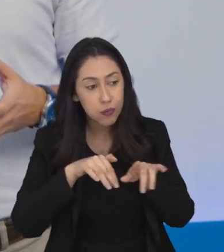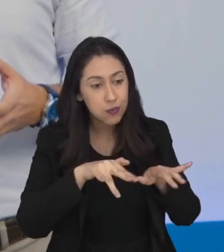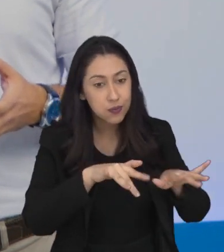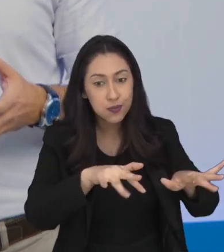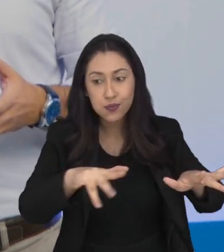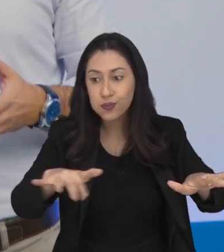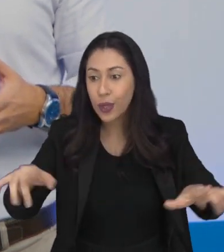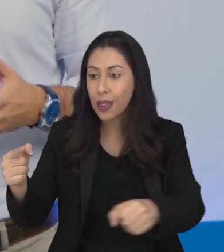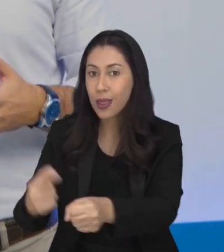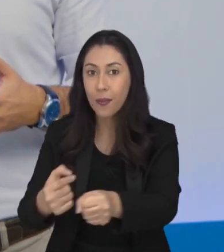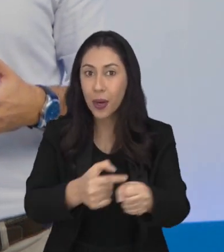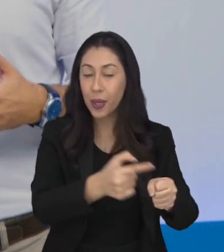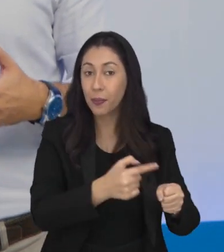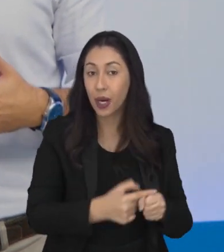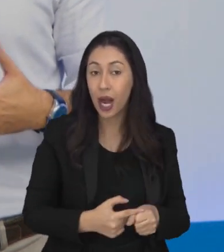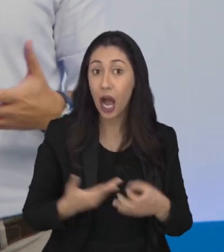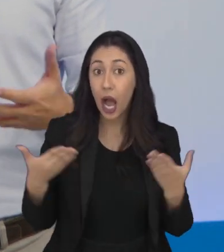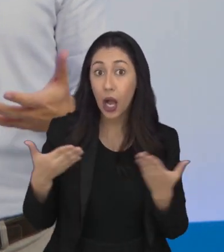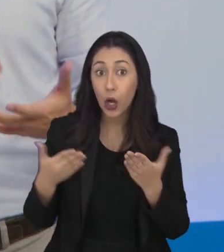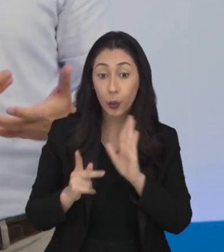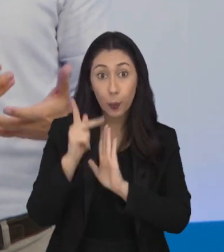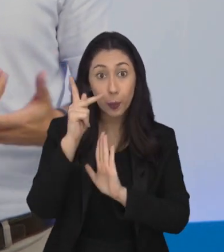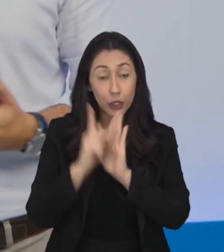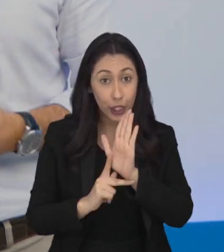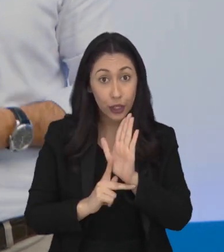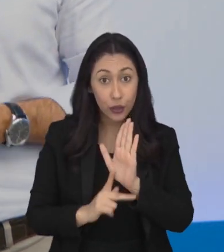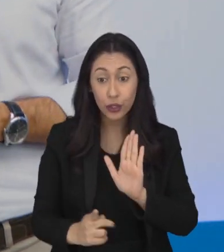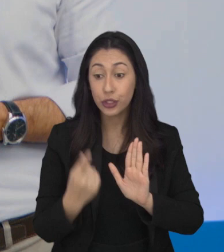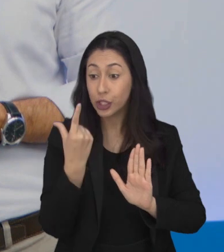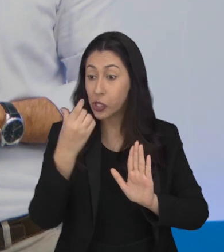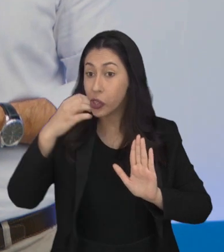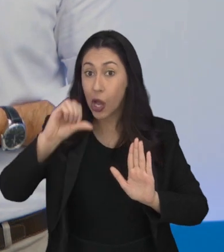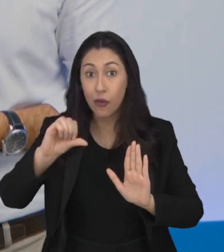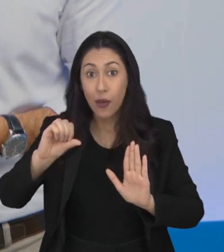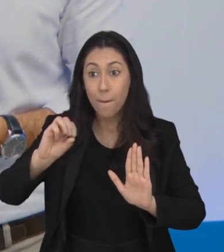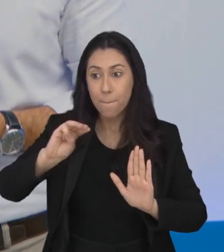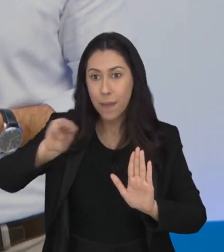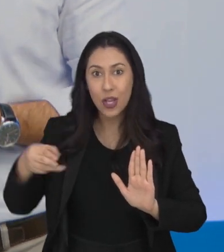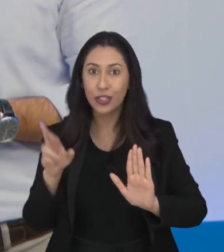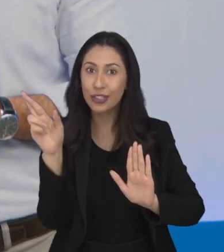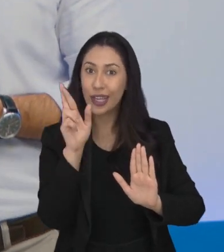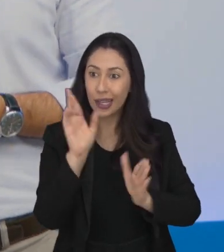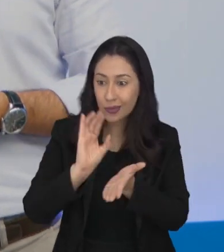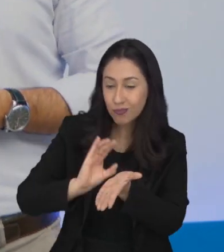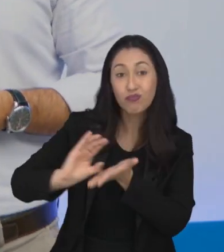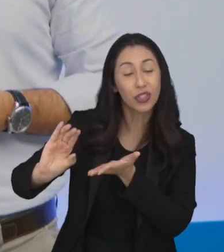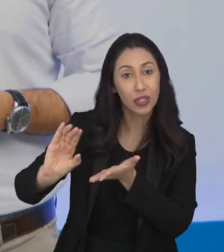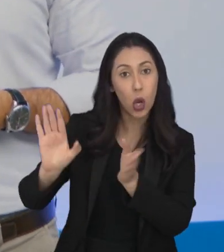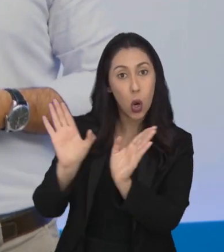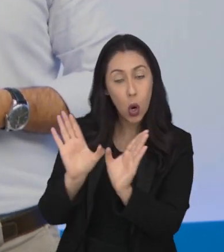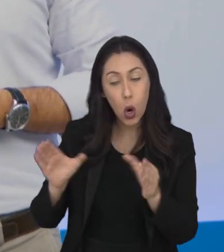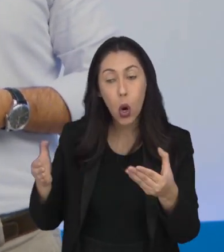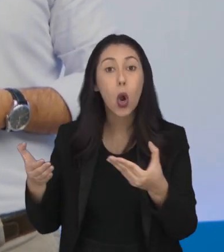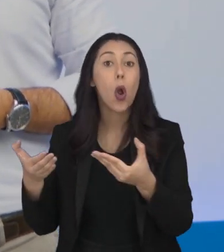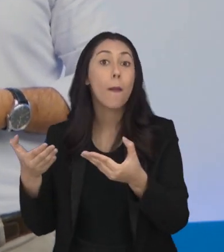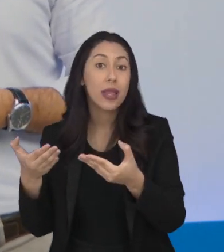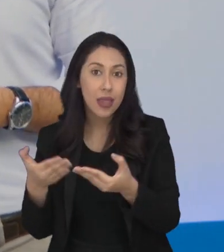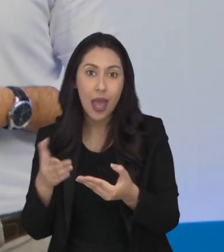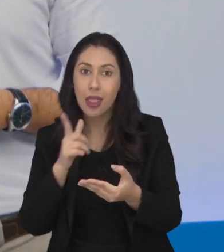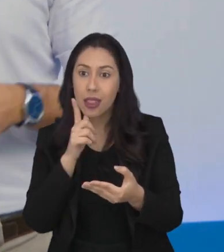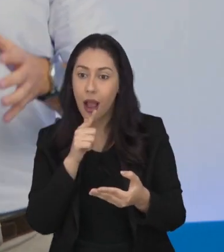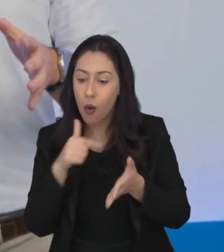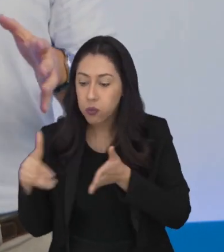região, deve receber um investimento de mais de 19 milhões de reais em projetos ambientais. O Comitê de Bacias